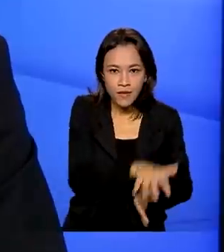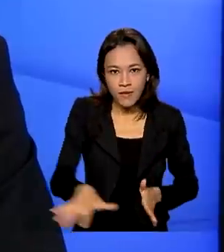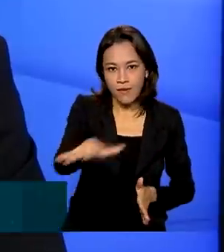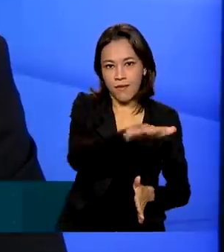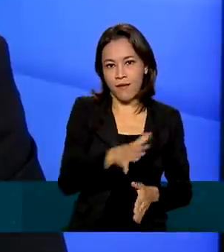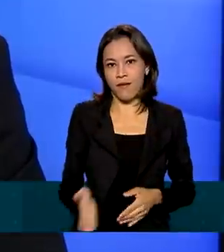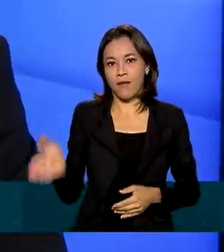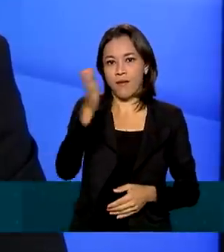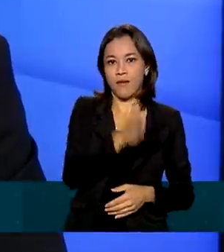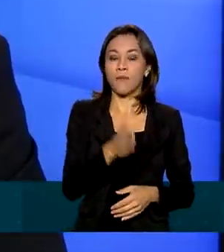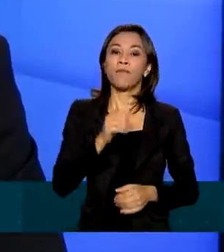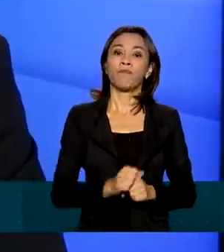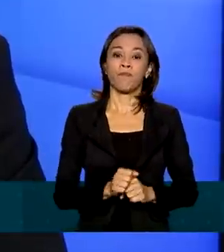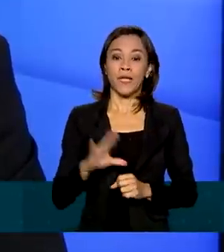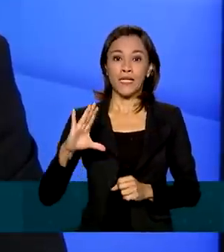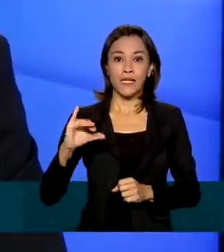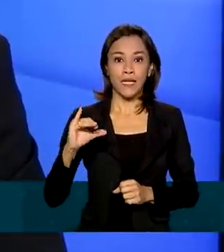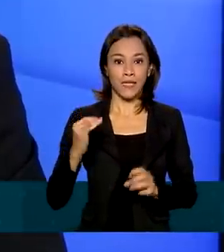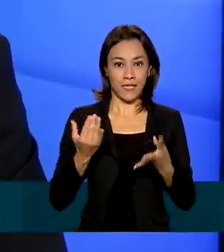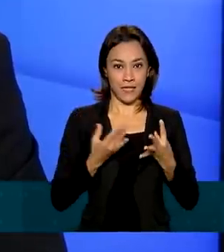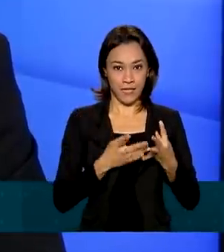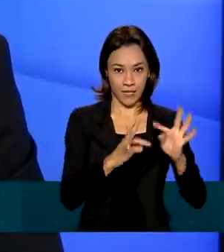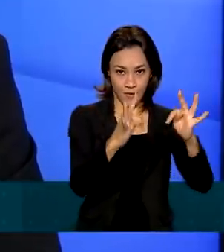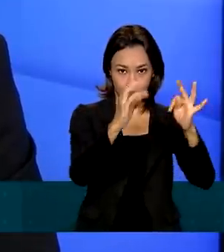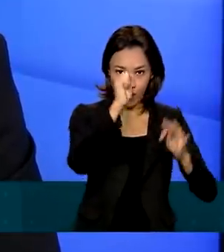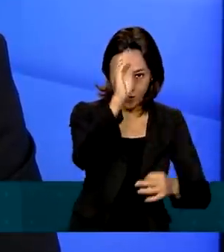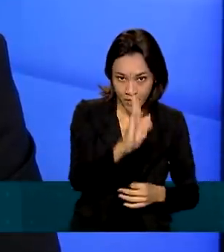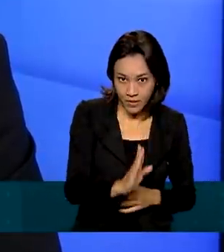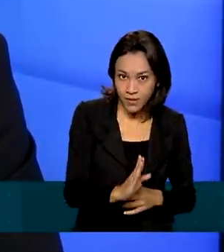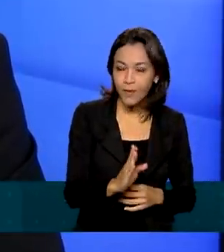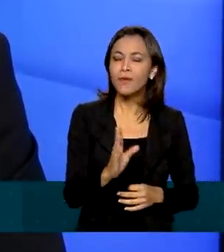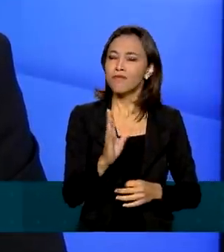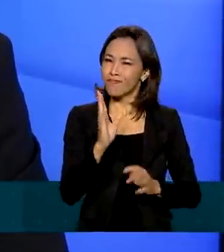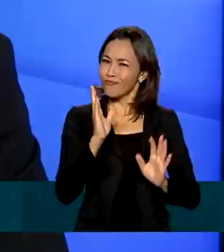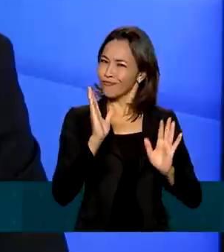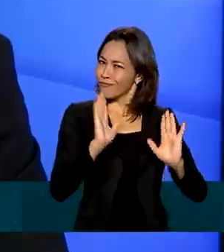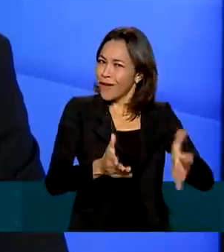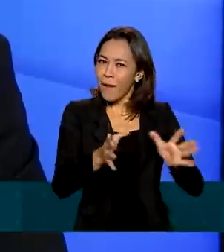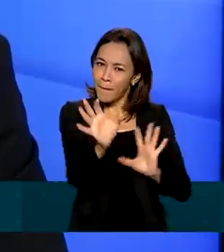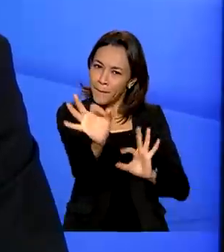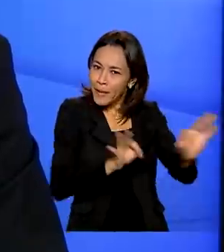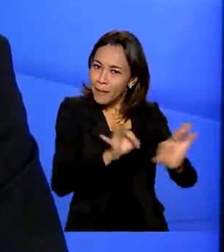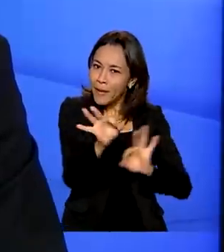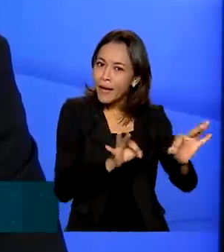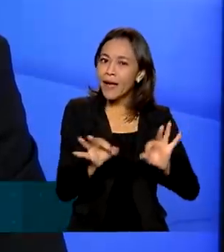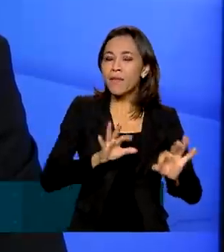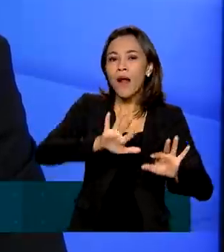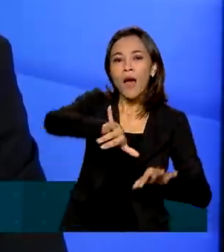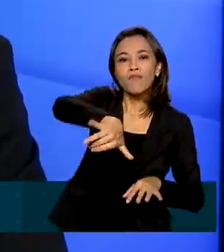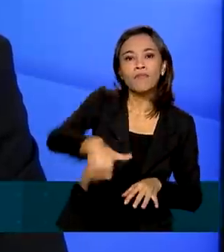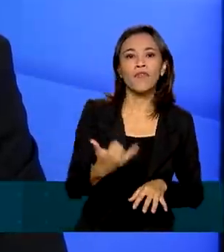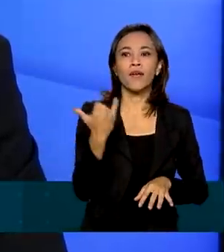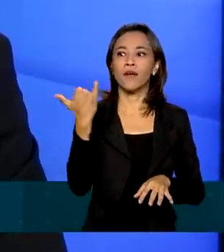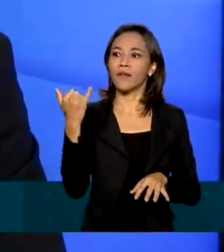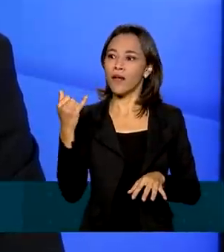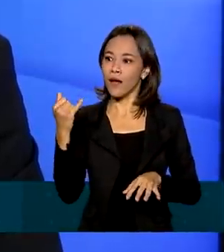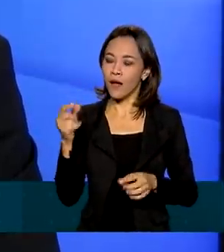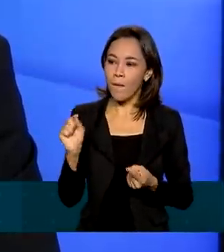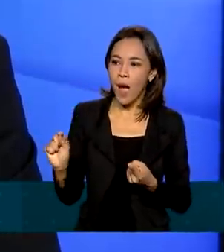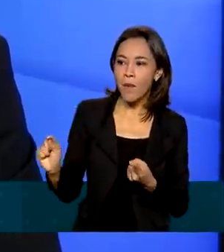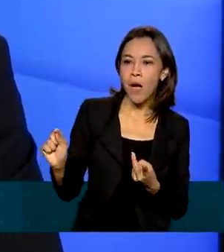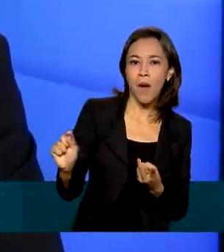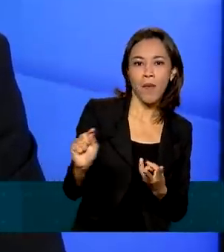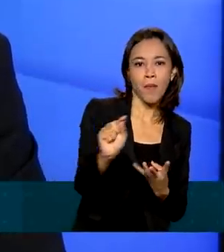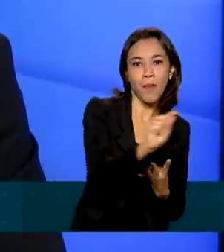ciência, tecnologia e inovação brasileiro está preparado para aproveitar as mais diversas oportunidades e